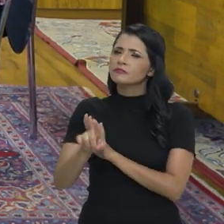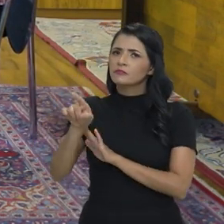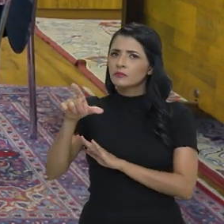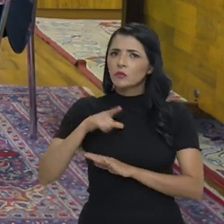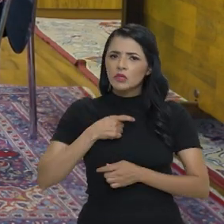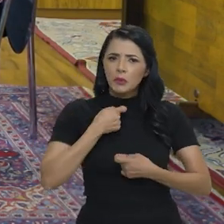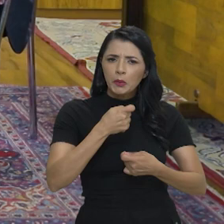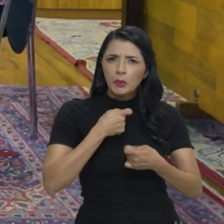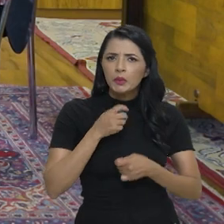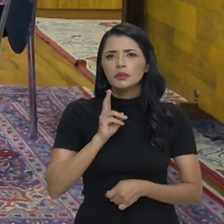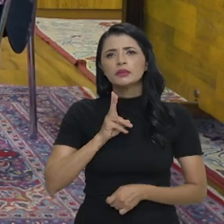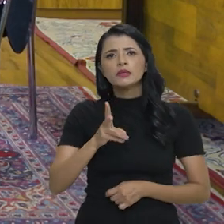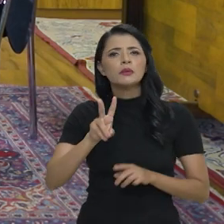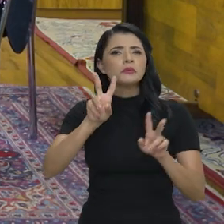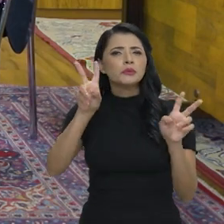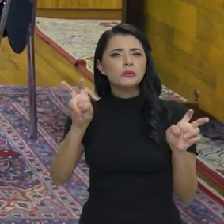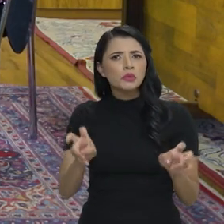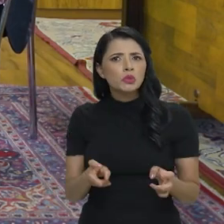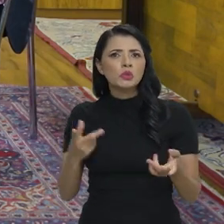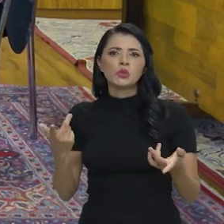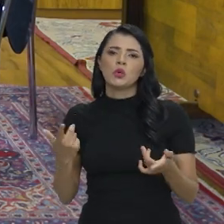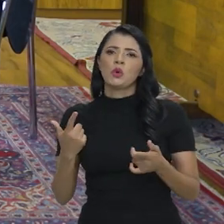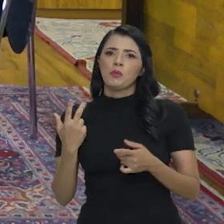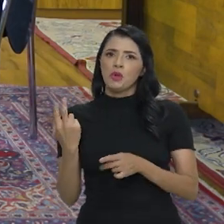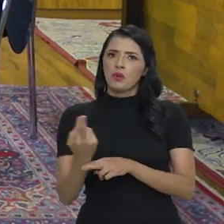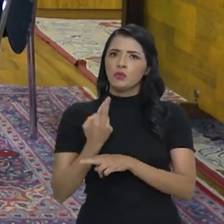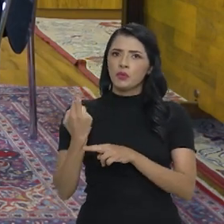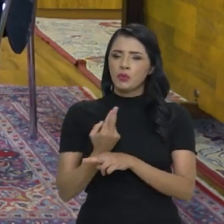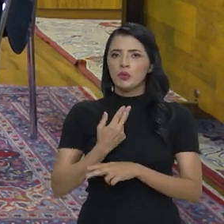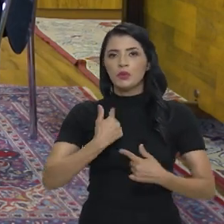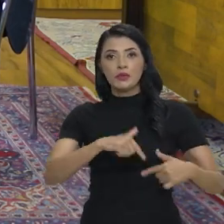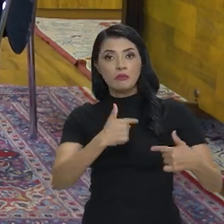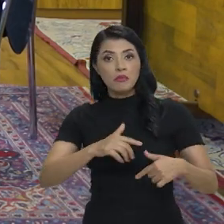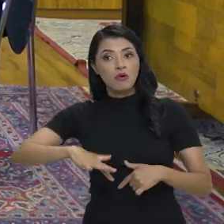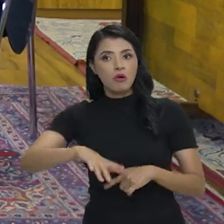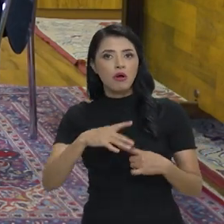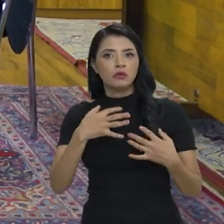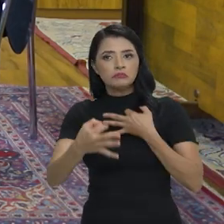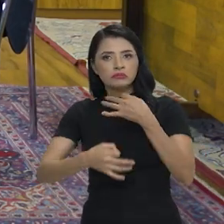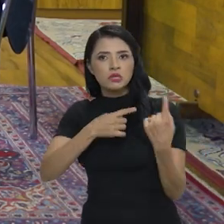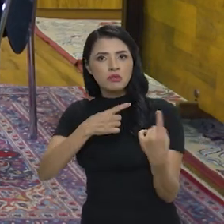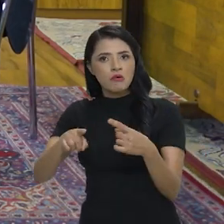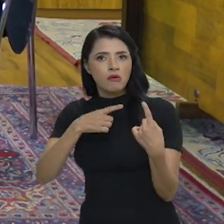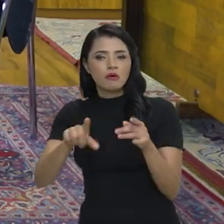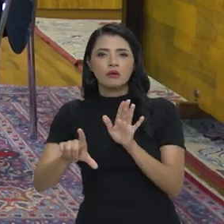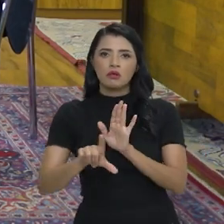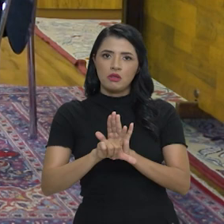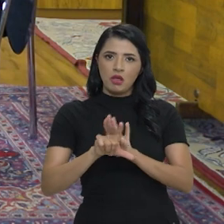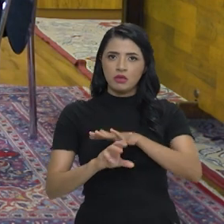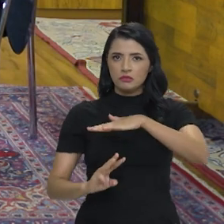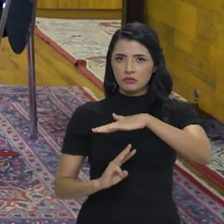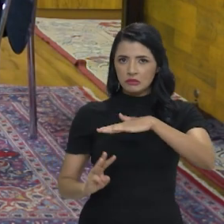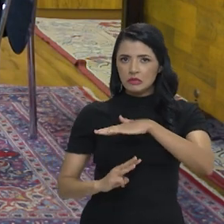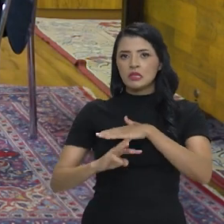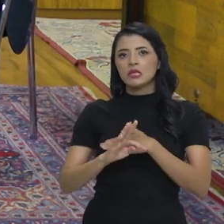Ministro, o senhor tem dado declarações frequentes sobre os entraves na reforma trabalhista e criticado a lei da terceirização. Então, gente começa